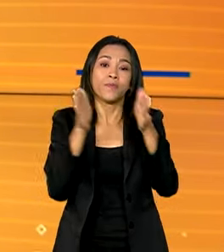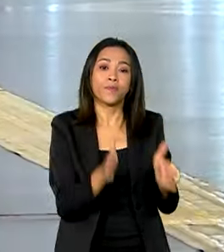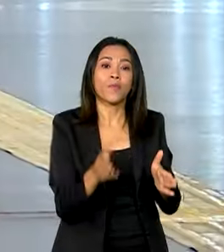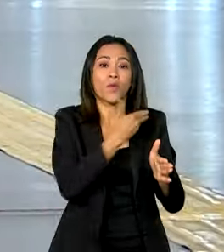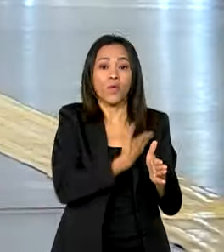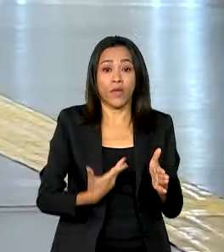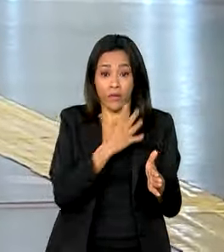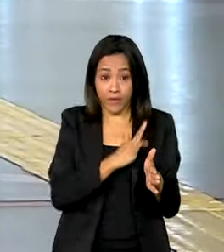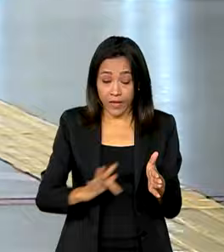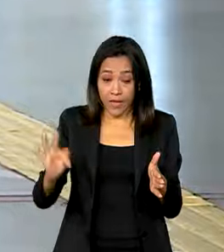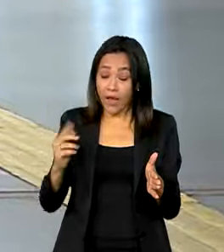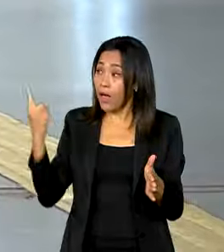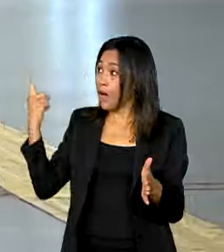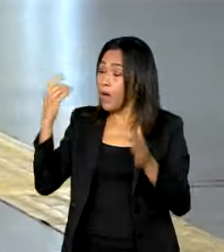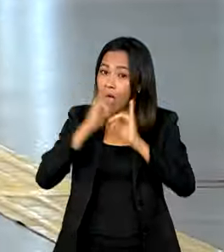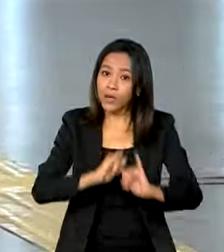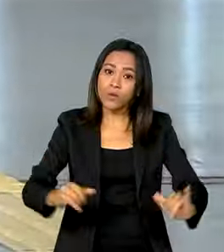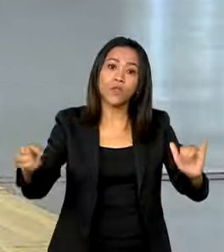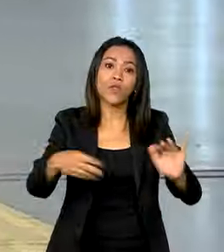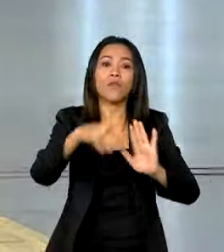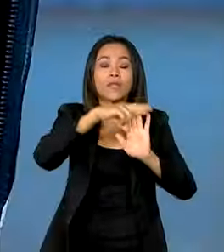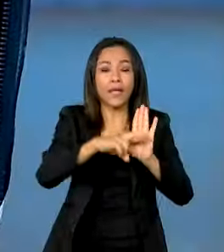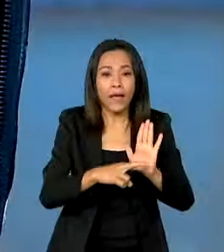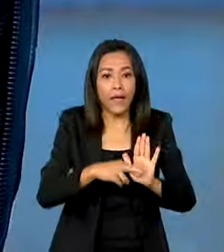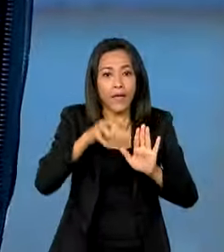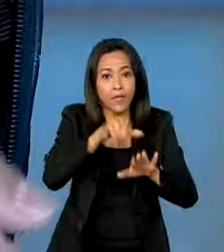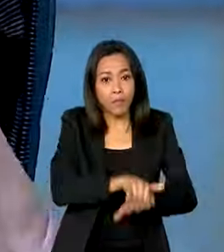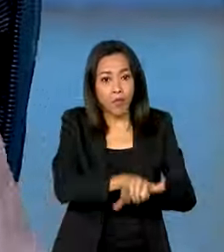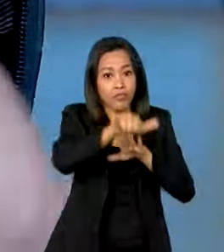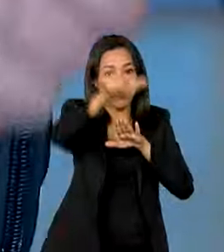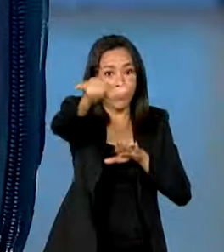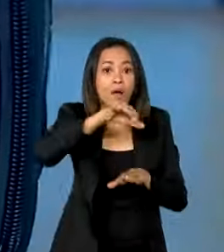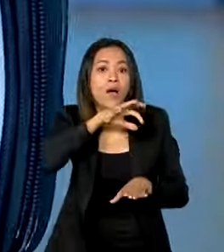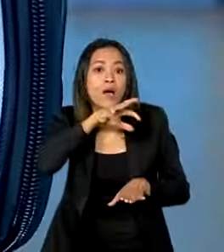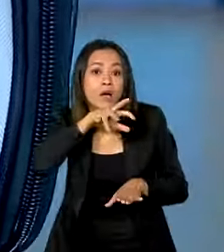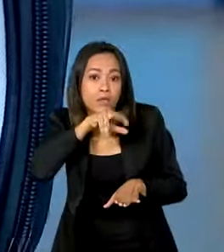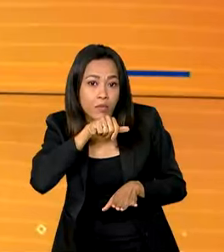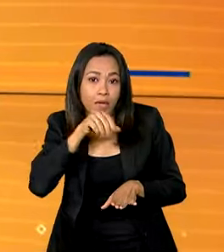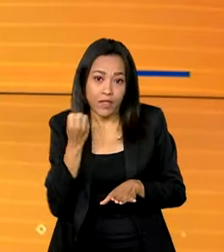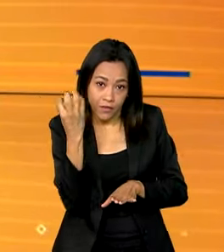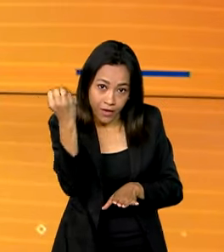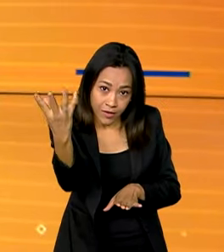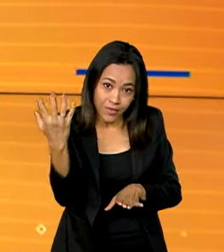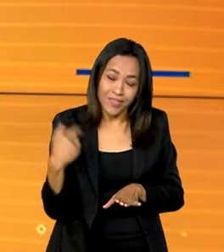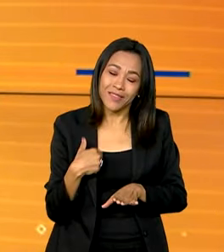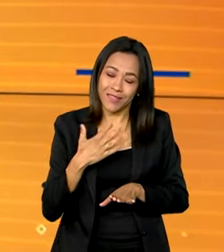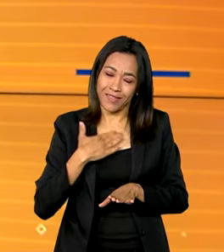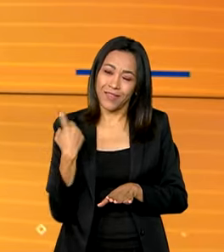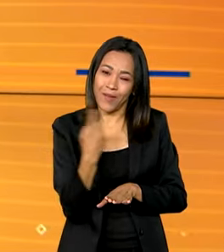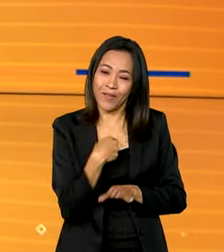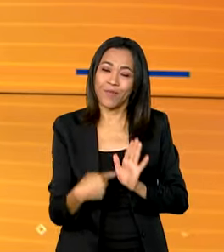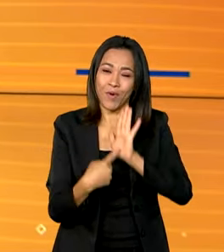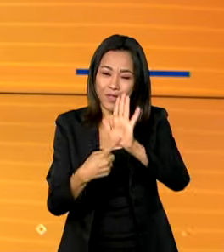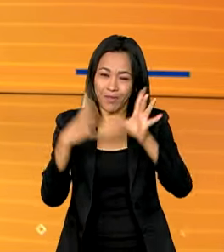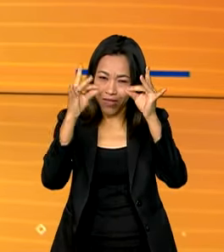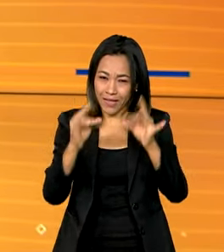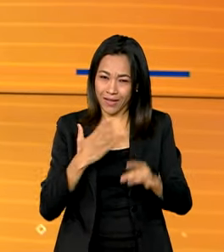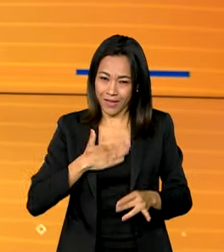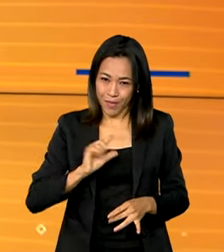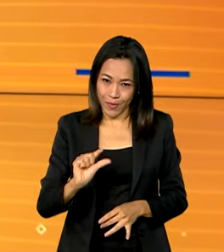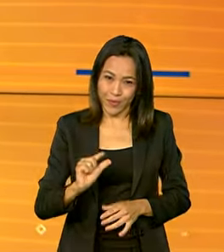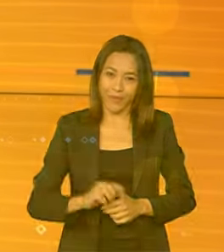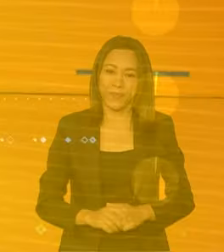federal anuncia novas regras para o transporte de animais em viagens aéreas. A gente mostra os detalhes já, já.